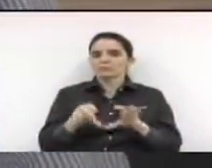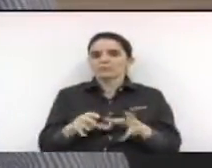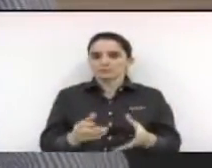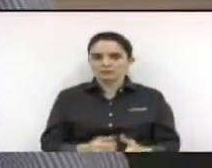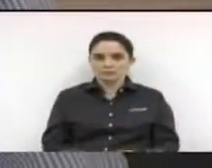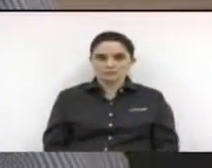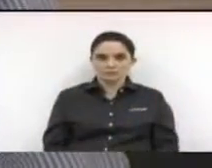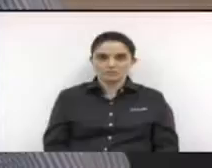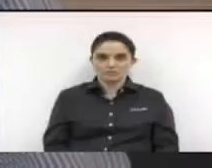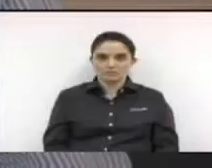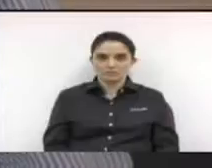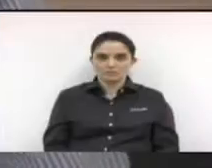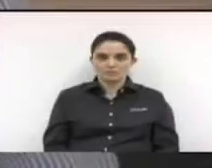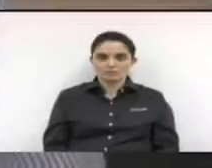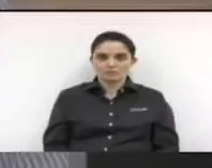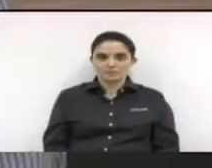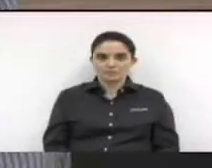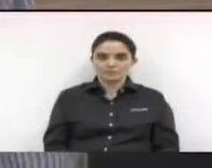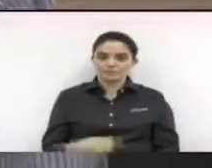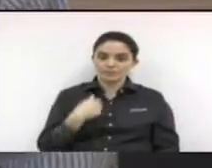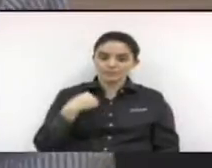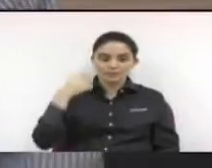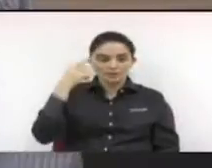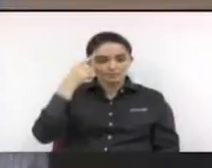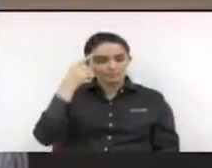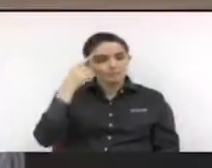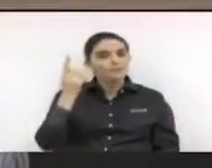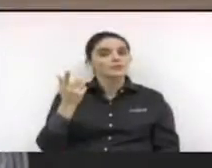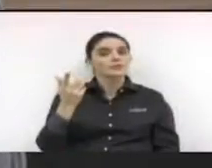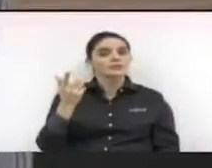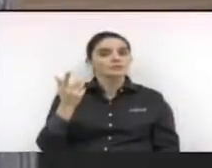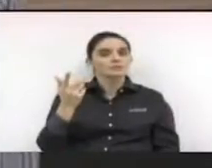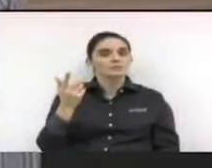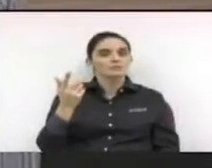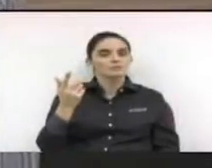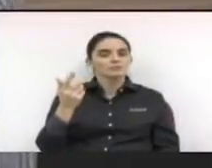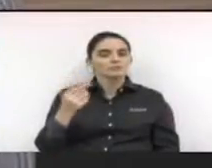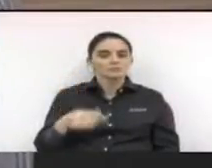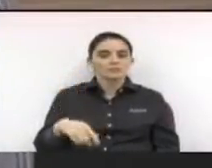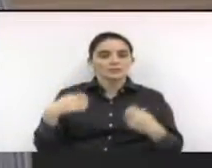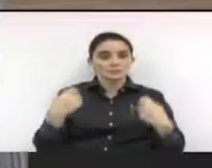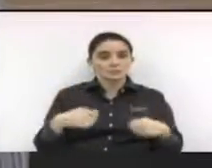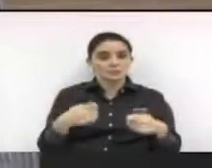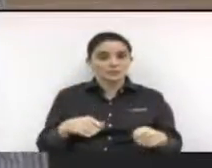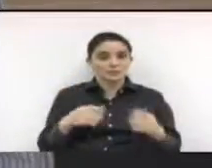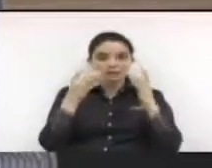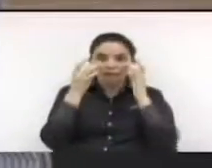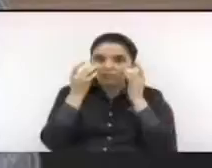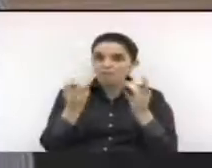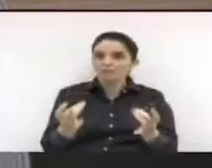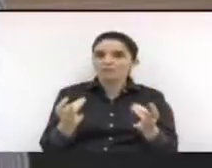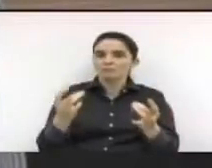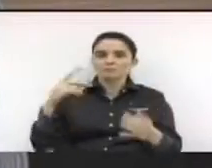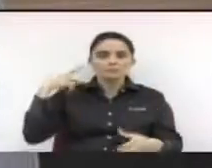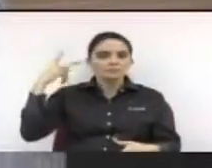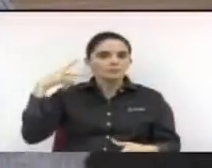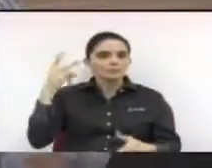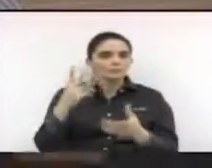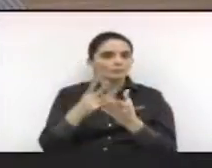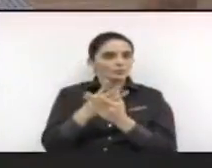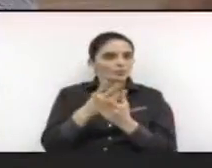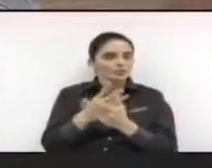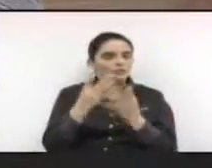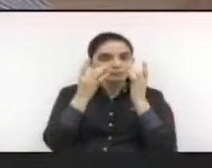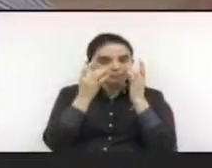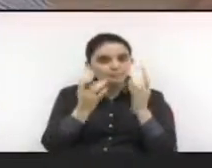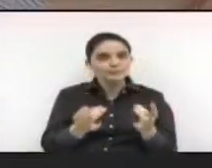que tudo isso seja mentira, mas nós estamos atentos, essa cidade, a Câmara Municipal está atenta. E